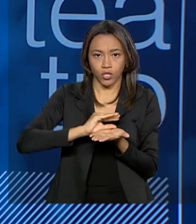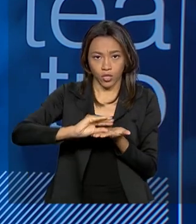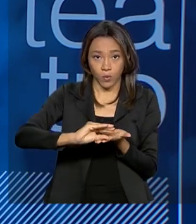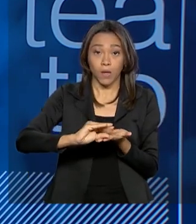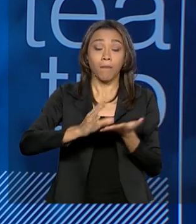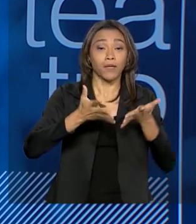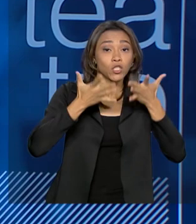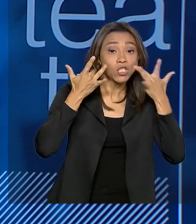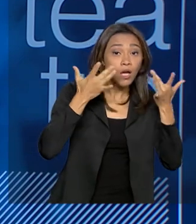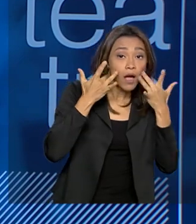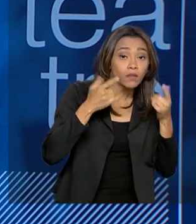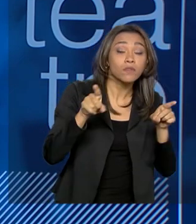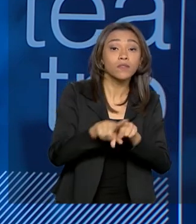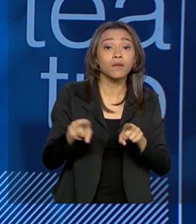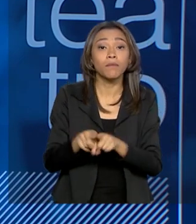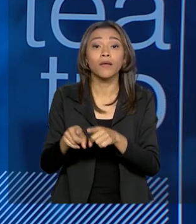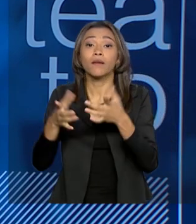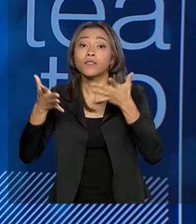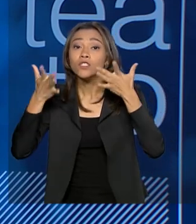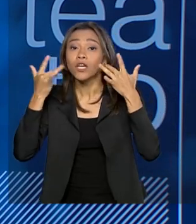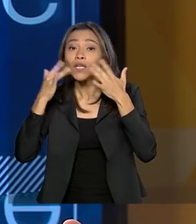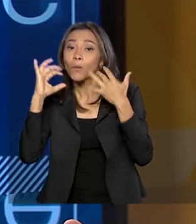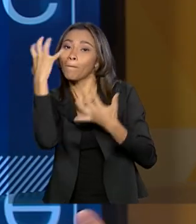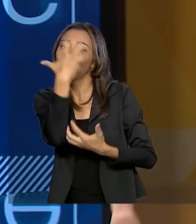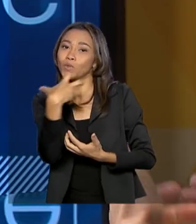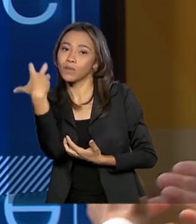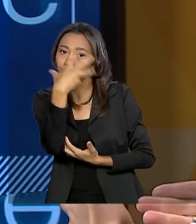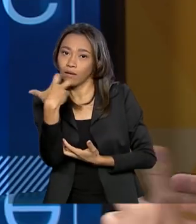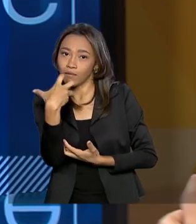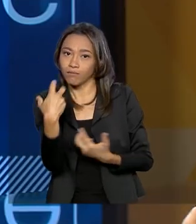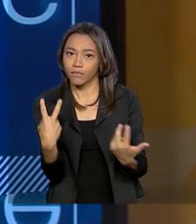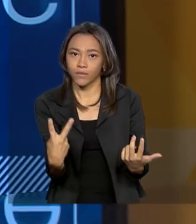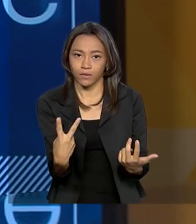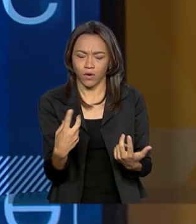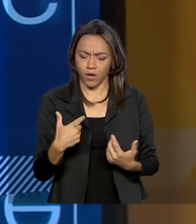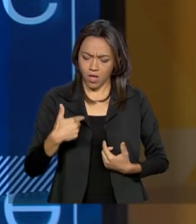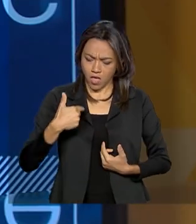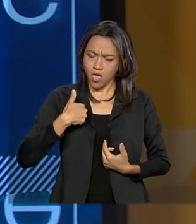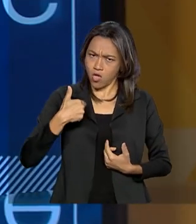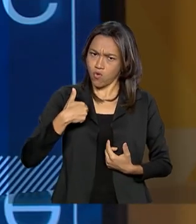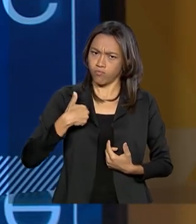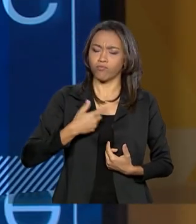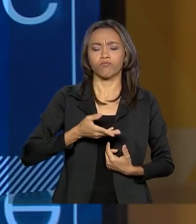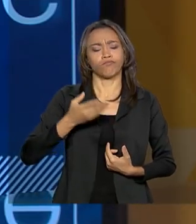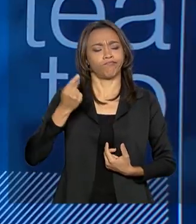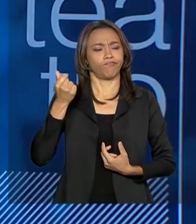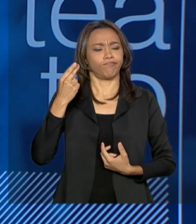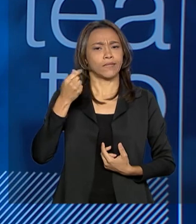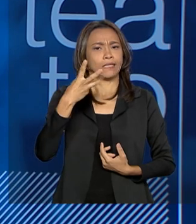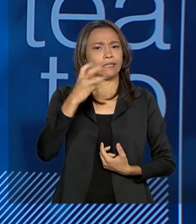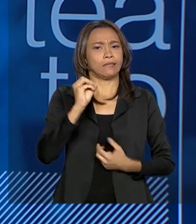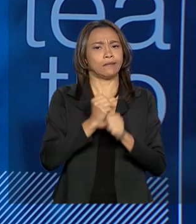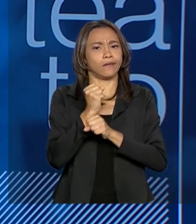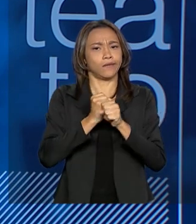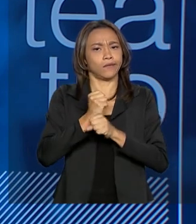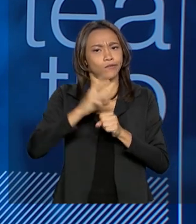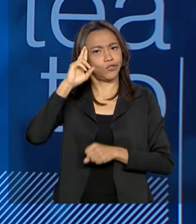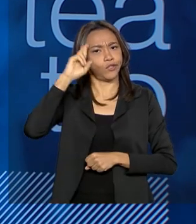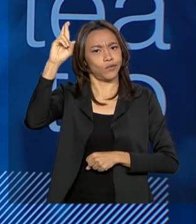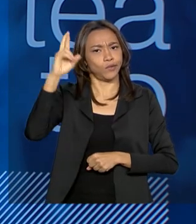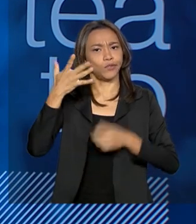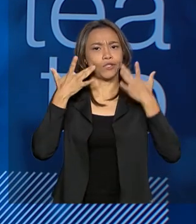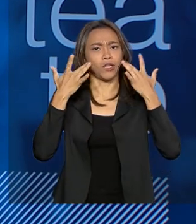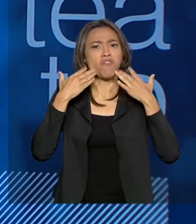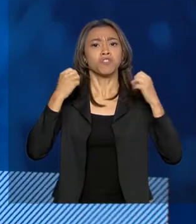de teatro e também para espetáculos de teatro musical. Ora, eu fui diretor de teatro durante 30 anos e sei que você pode